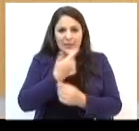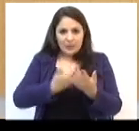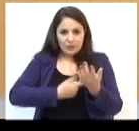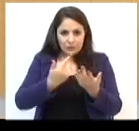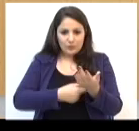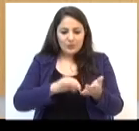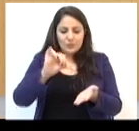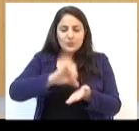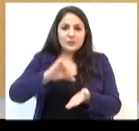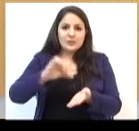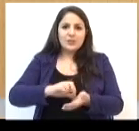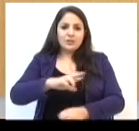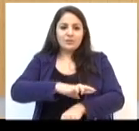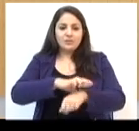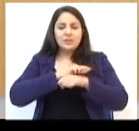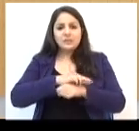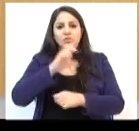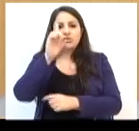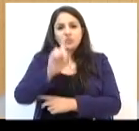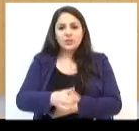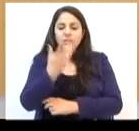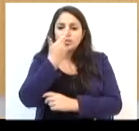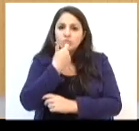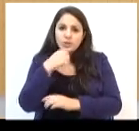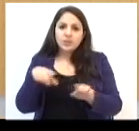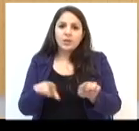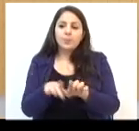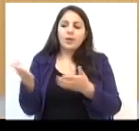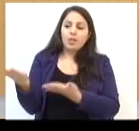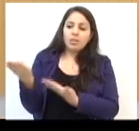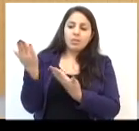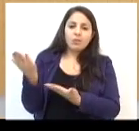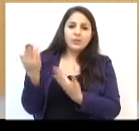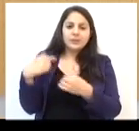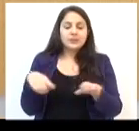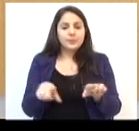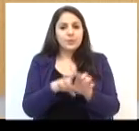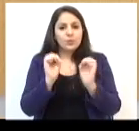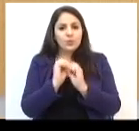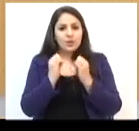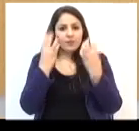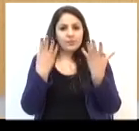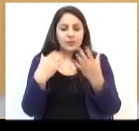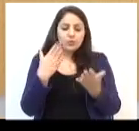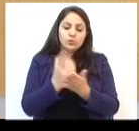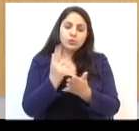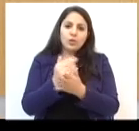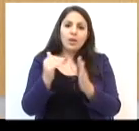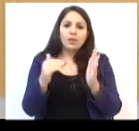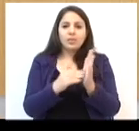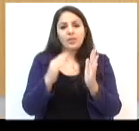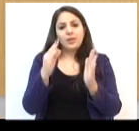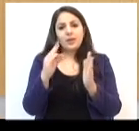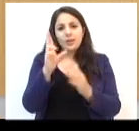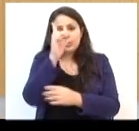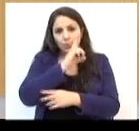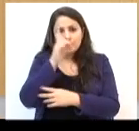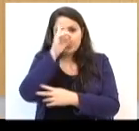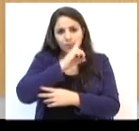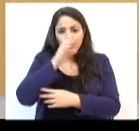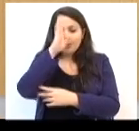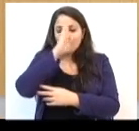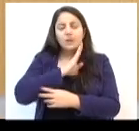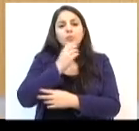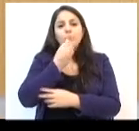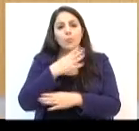Livro ficou para o Centro de Defesa dos Direitos da Criança e do Adolescente. O evento segue até domingo e a entrada é